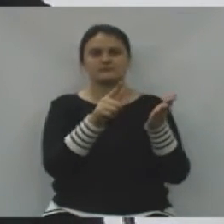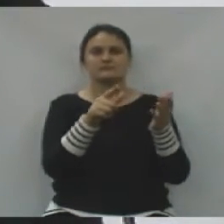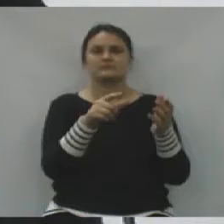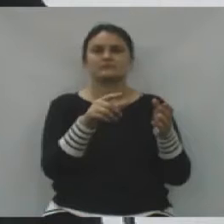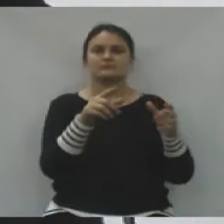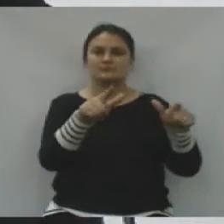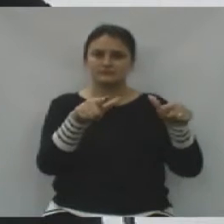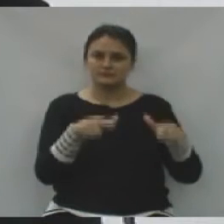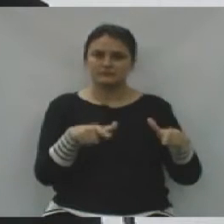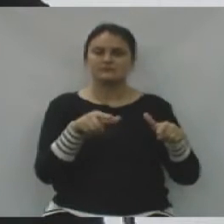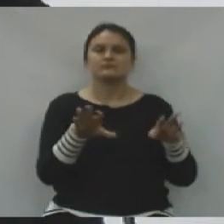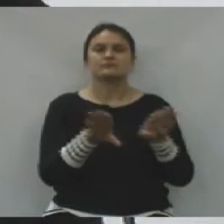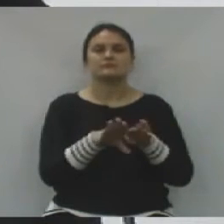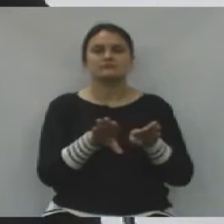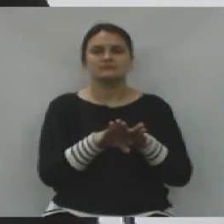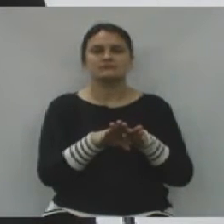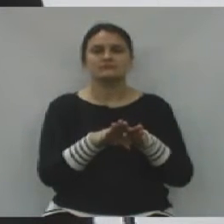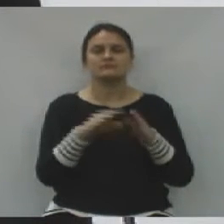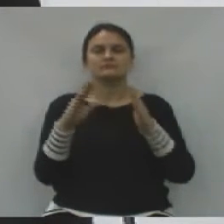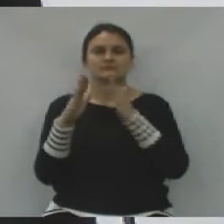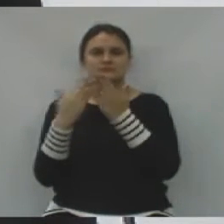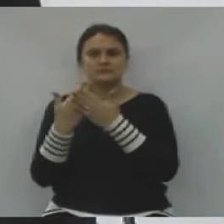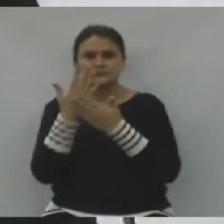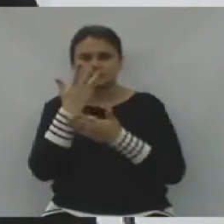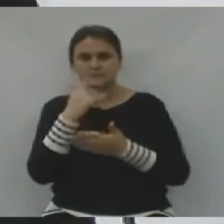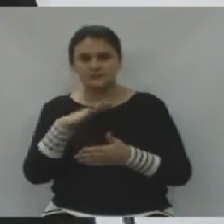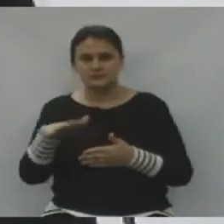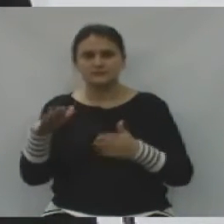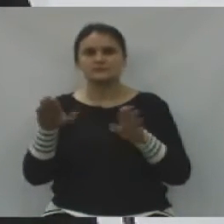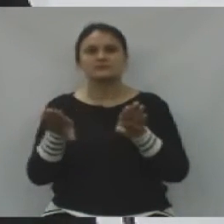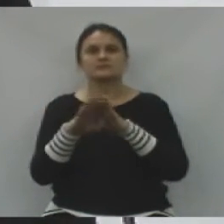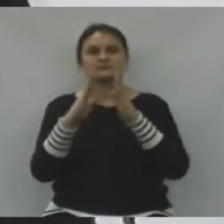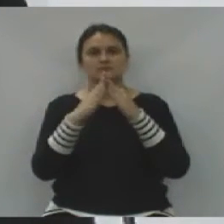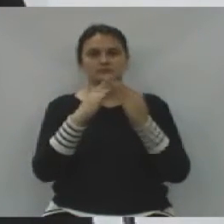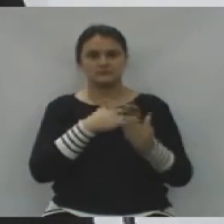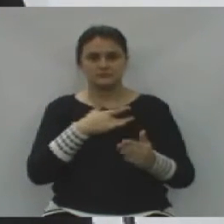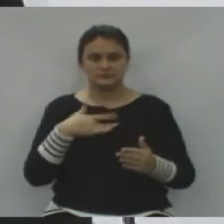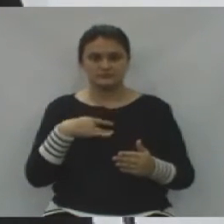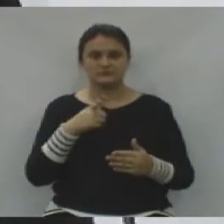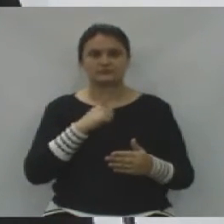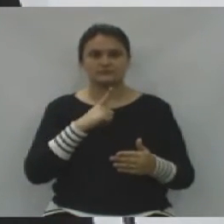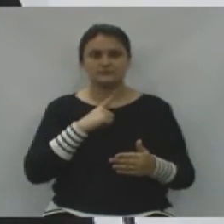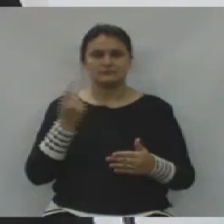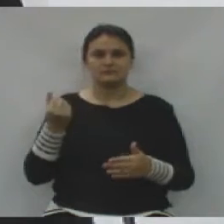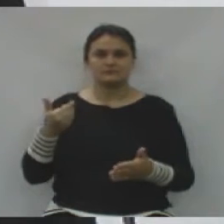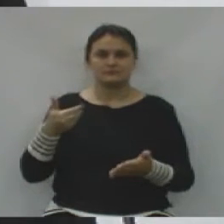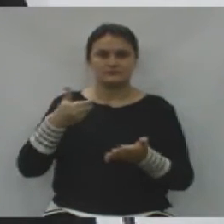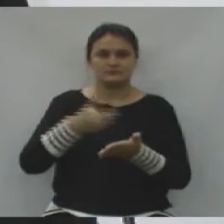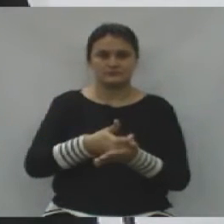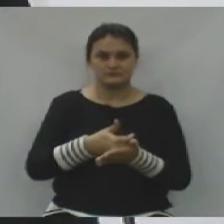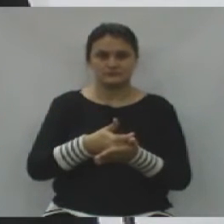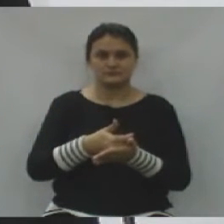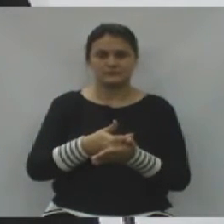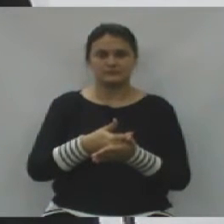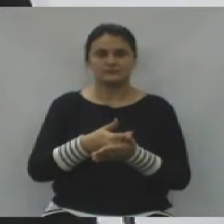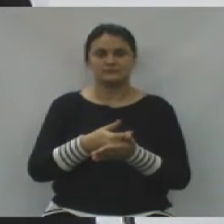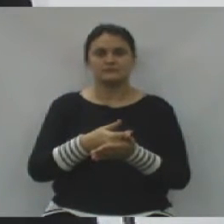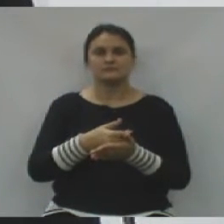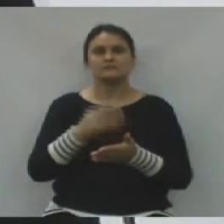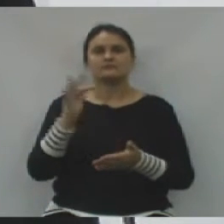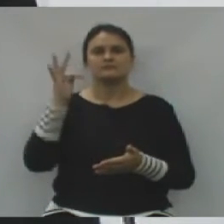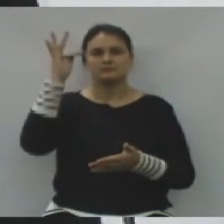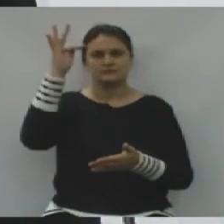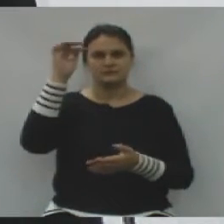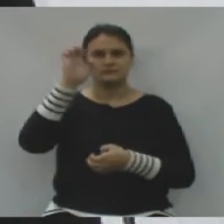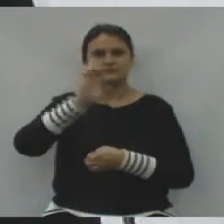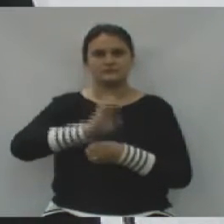e, além disso, o Centro de Educação Infantil e Postos de Saúde, a receberem verbas de emendas parlamentares, federais